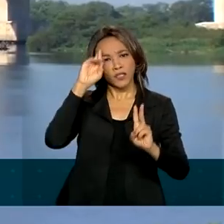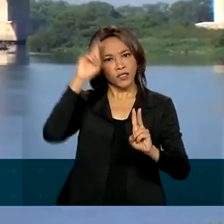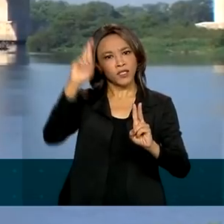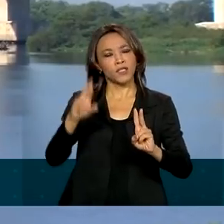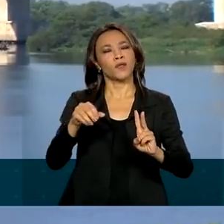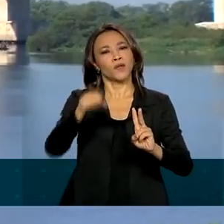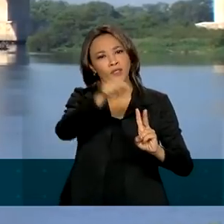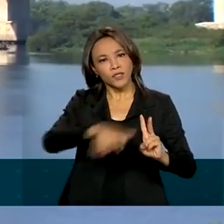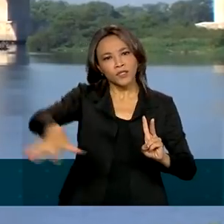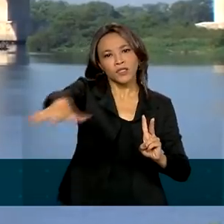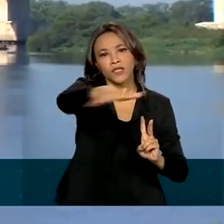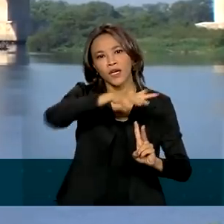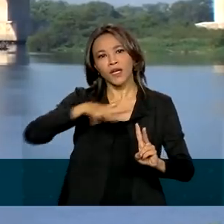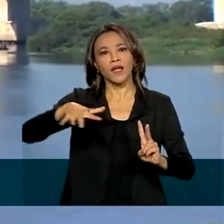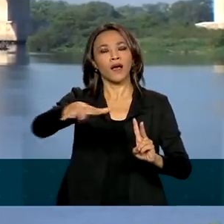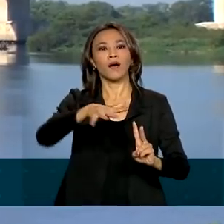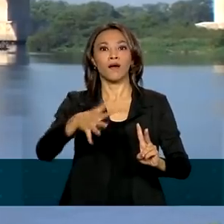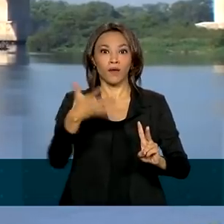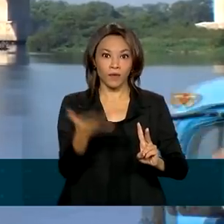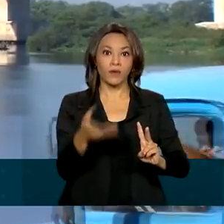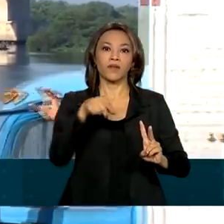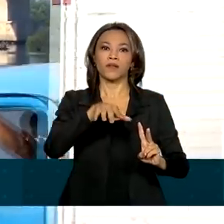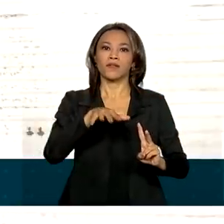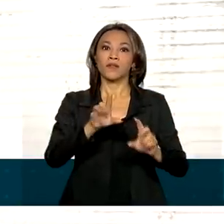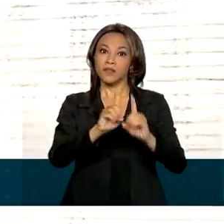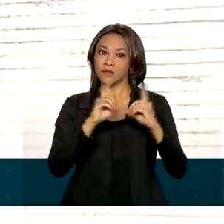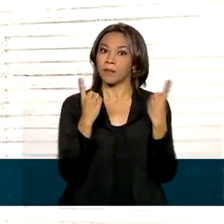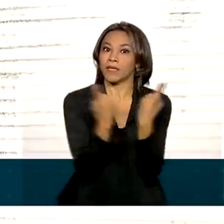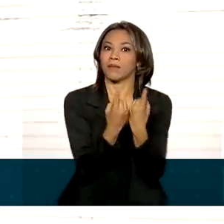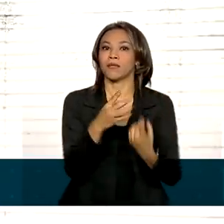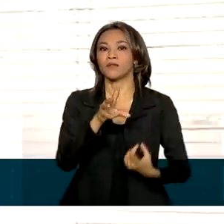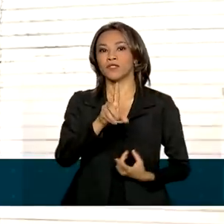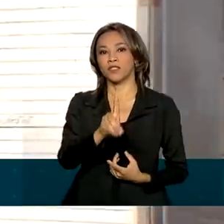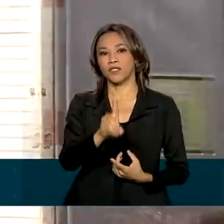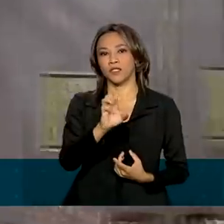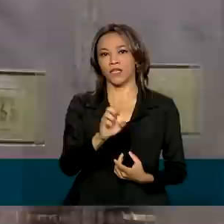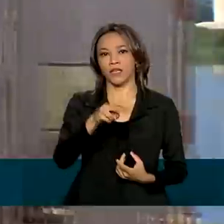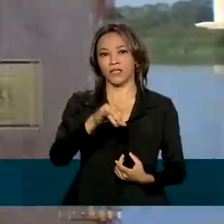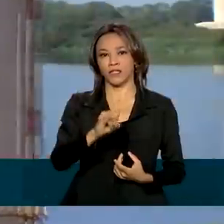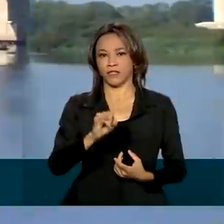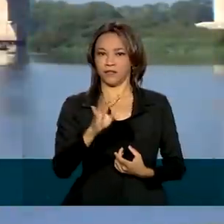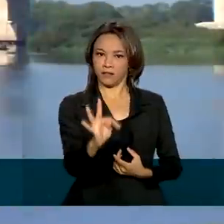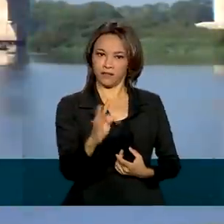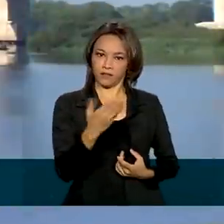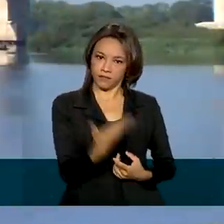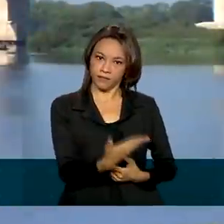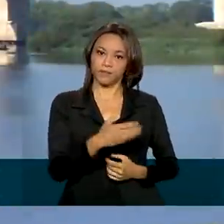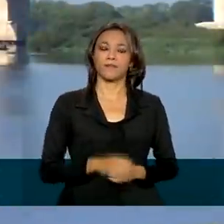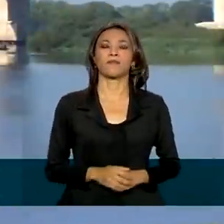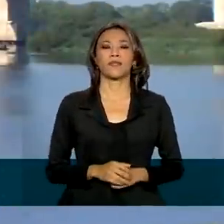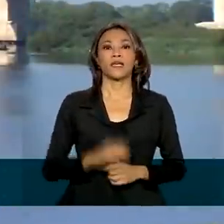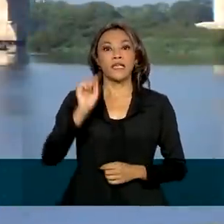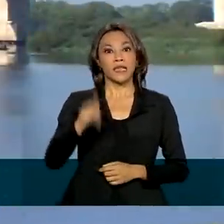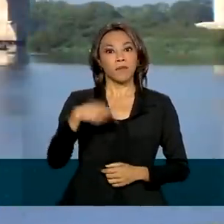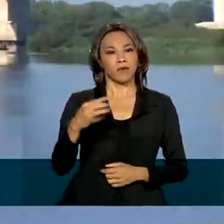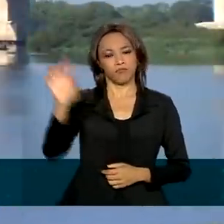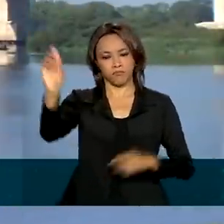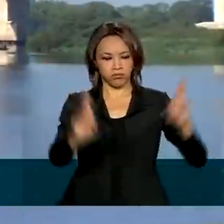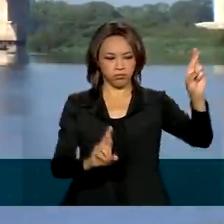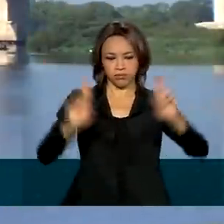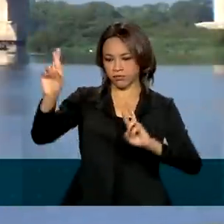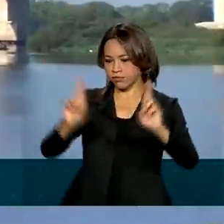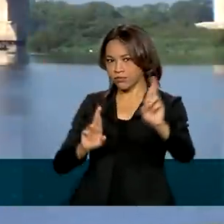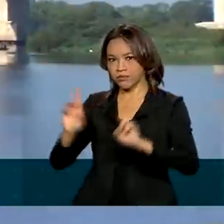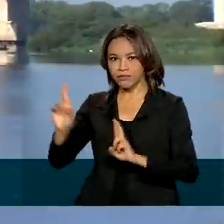Departamento Nacional de Infraestrutura de Transportes, DENIT, general Santos Filho. Em seguida, as autoridades vão